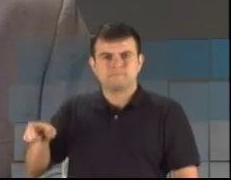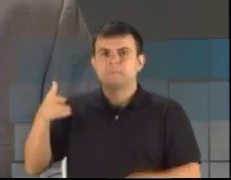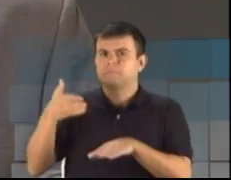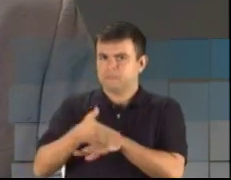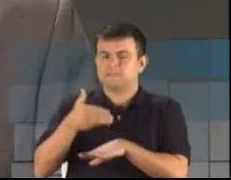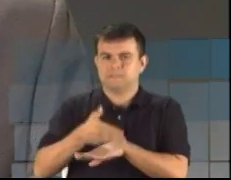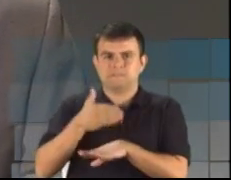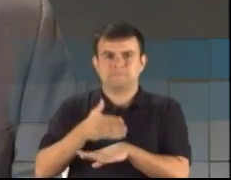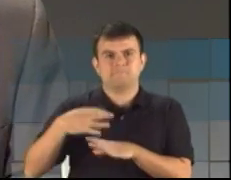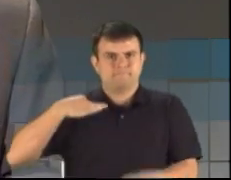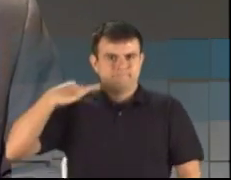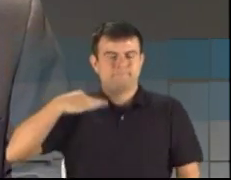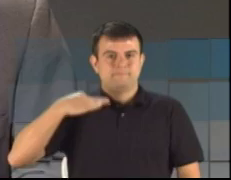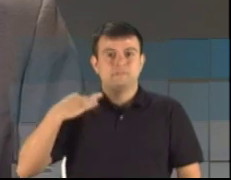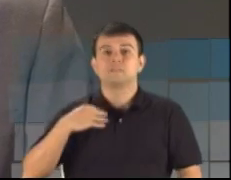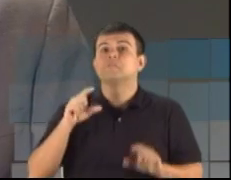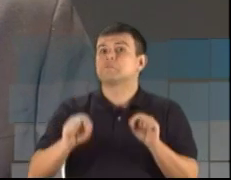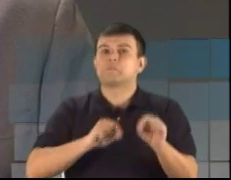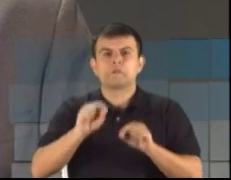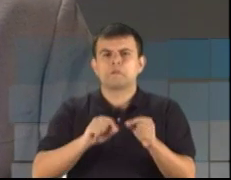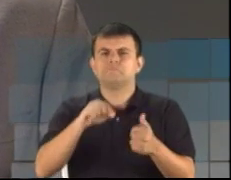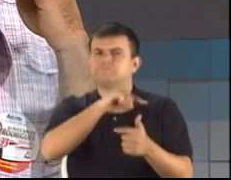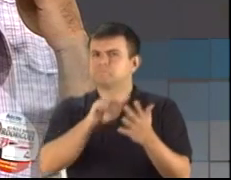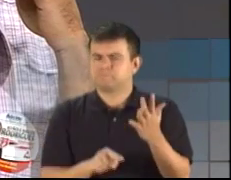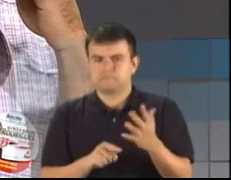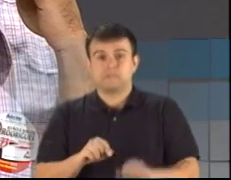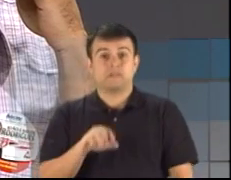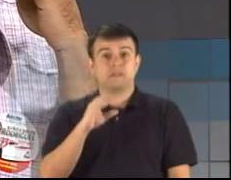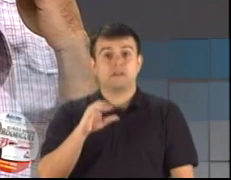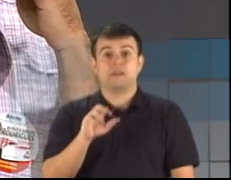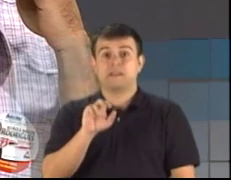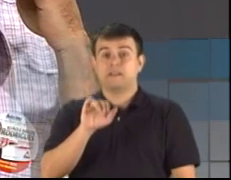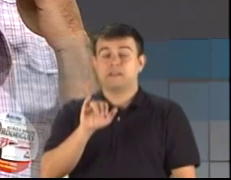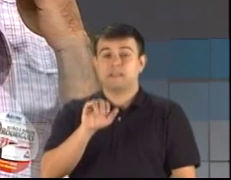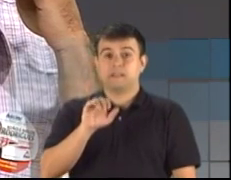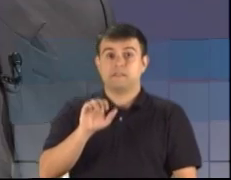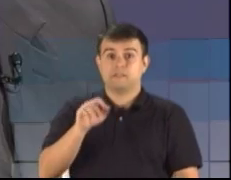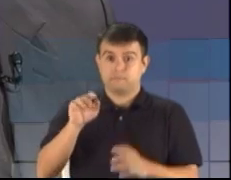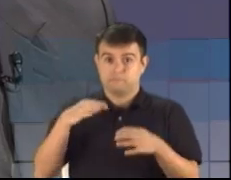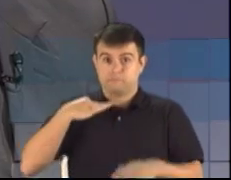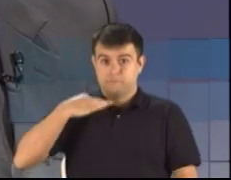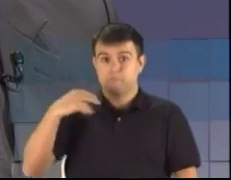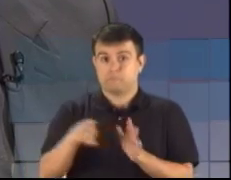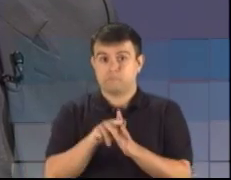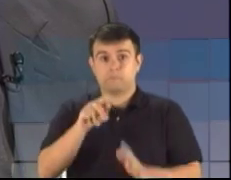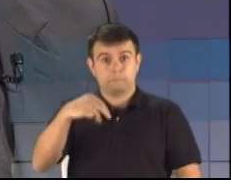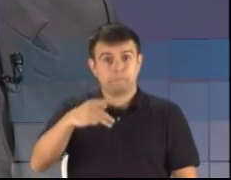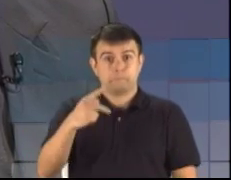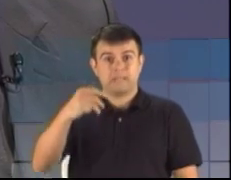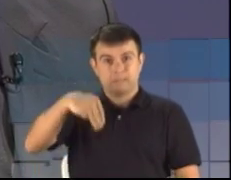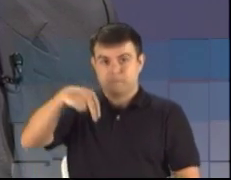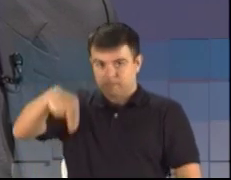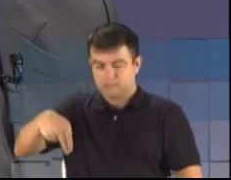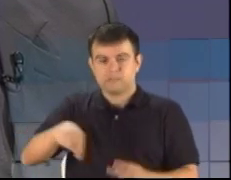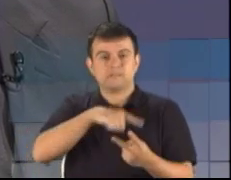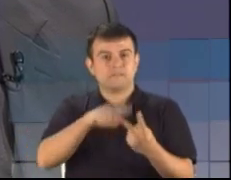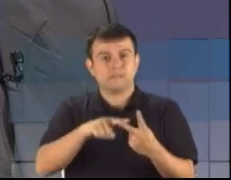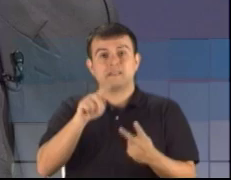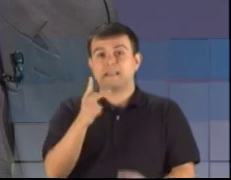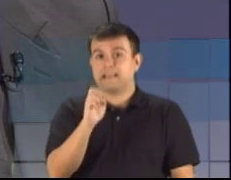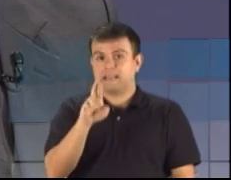debate os candidatos. Candidato Roberto Vilodri, do PMN. Candidato Hermes Souza, do